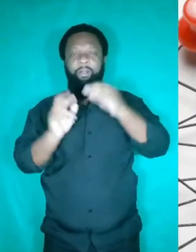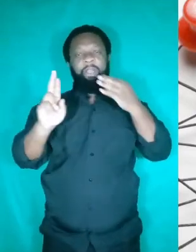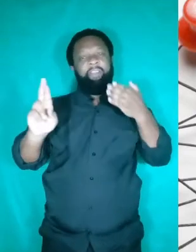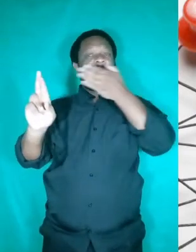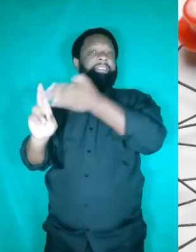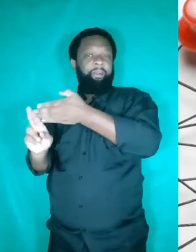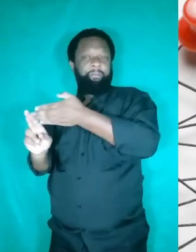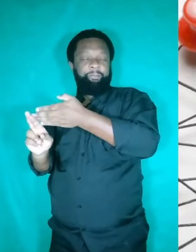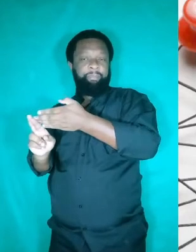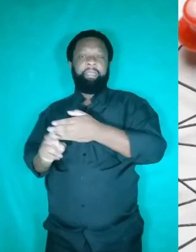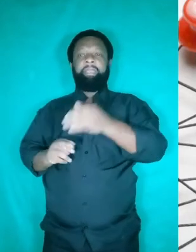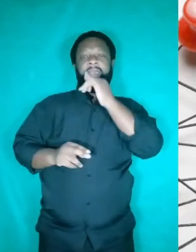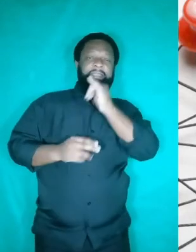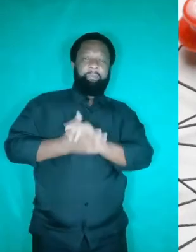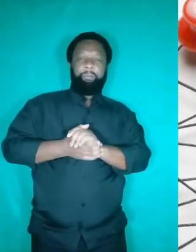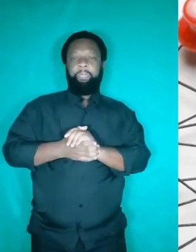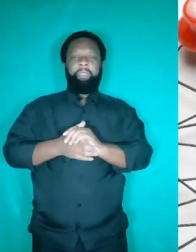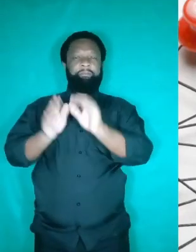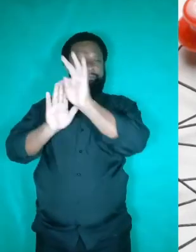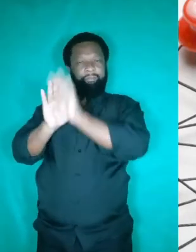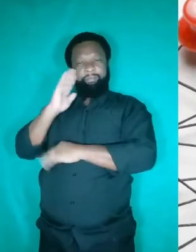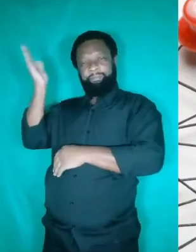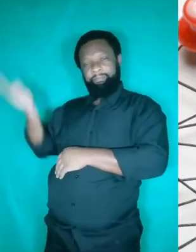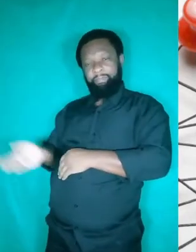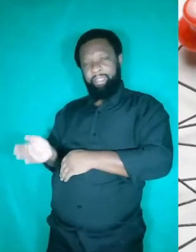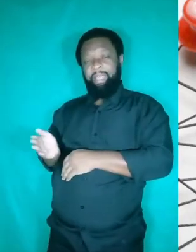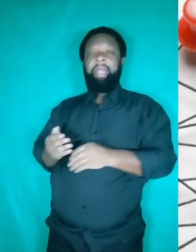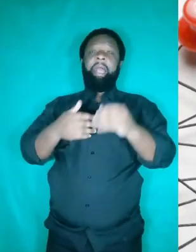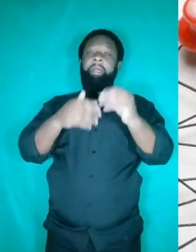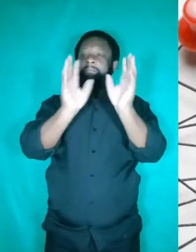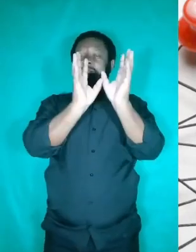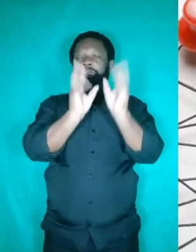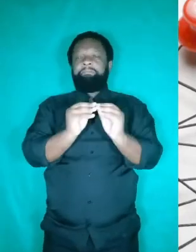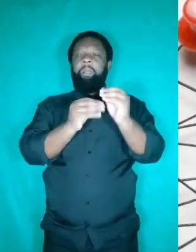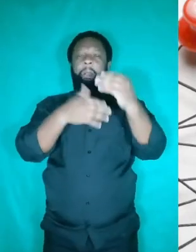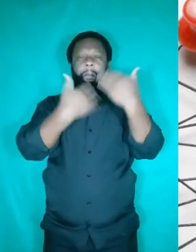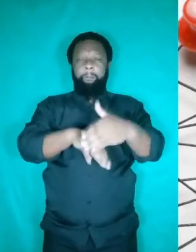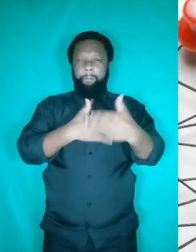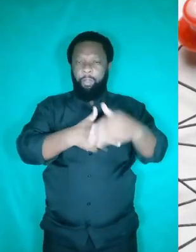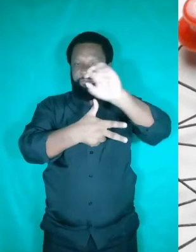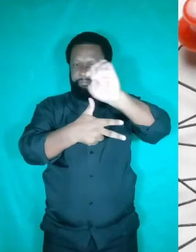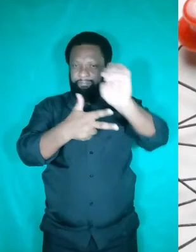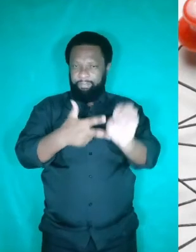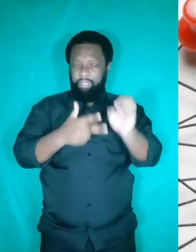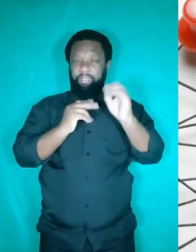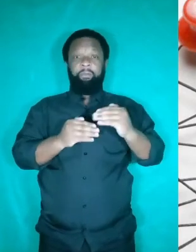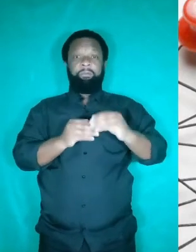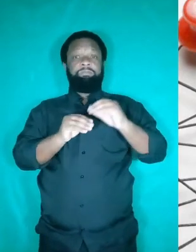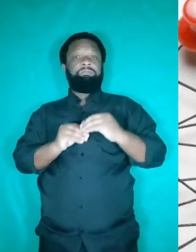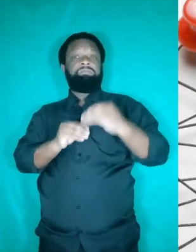Bem, a prova do Enem foi adiada e já foi definida sua nova data de realização. O pronome possessivo